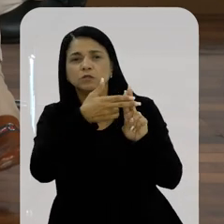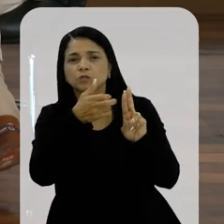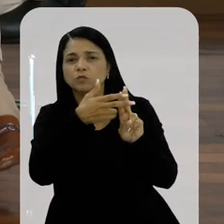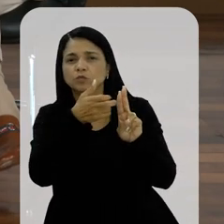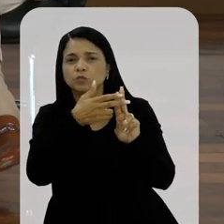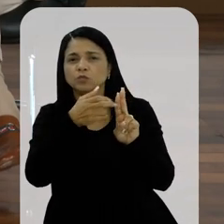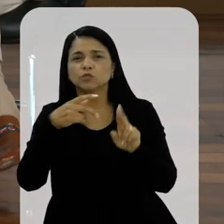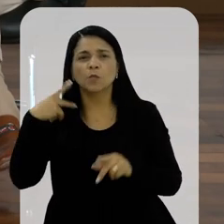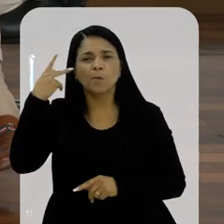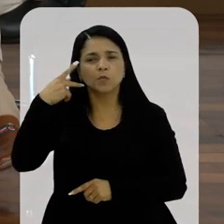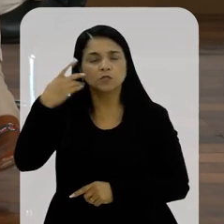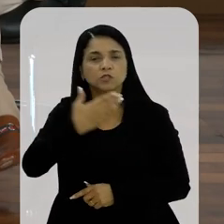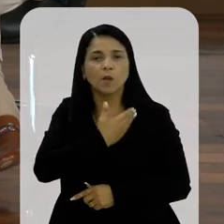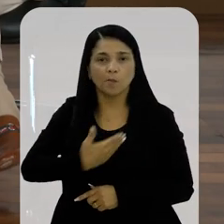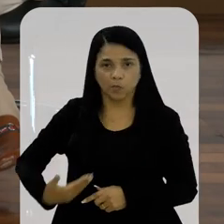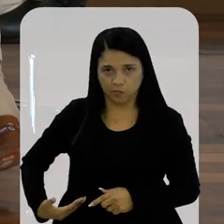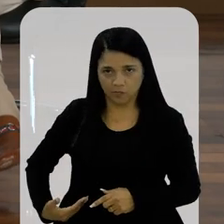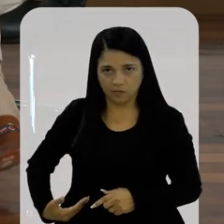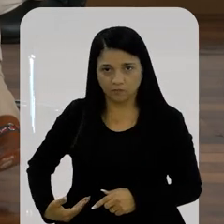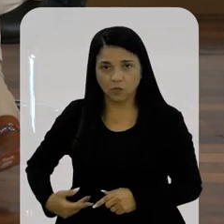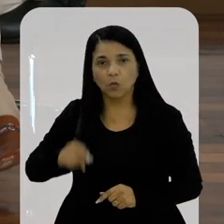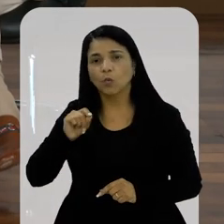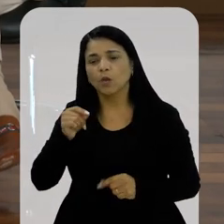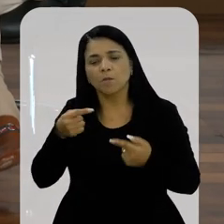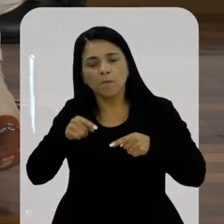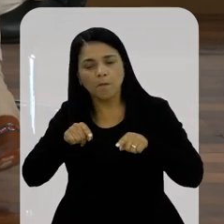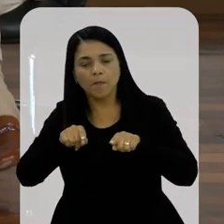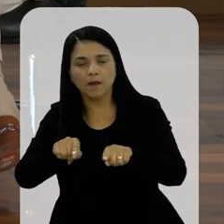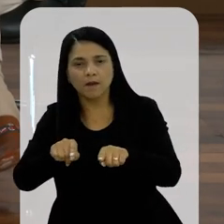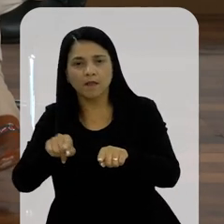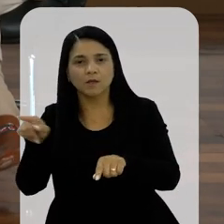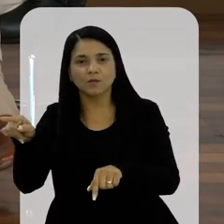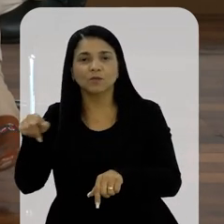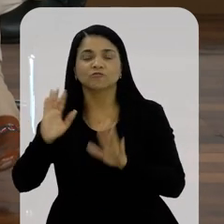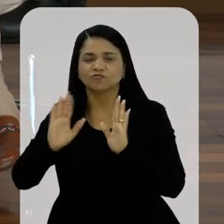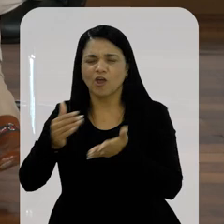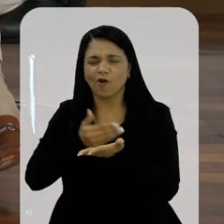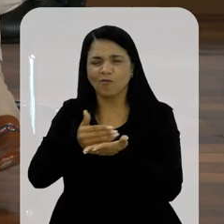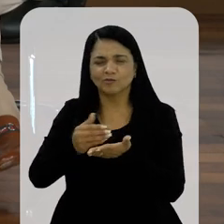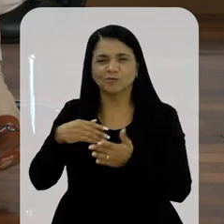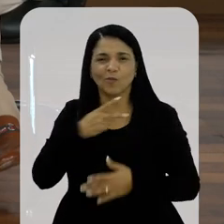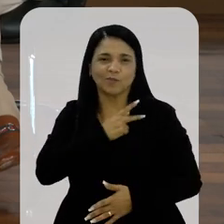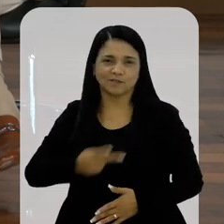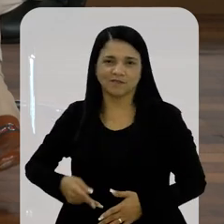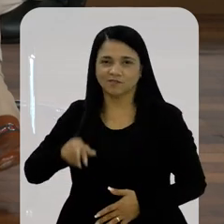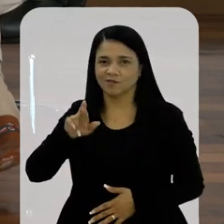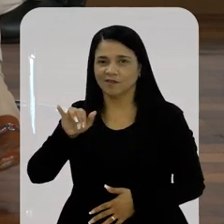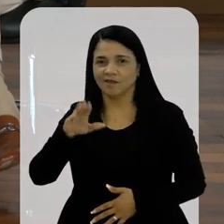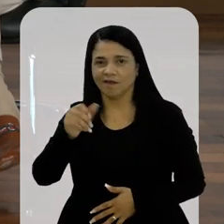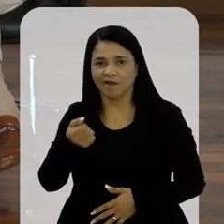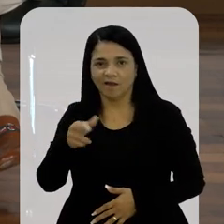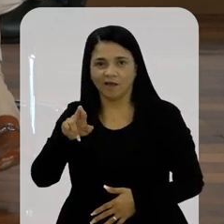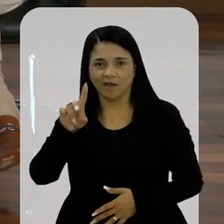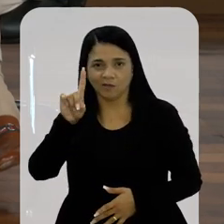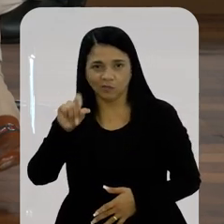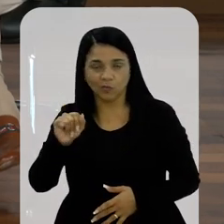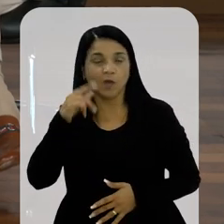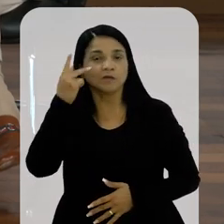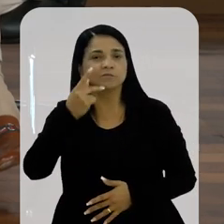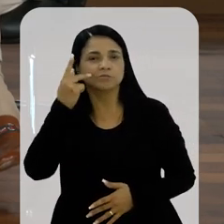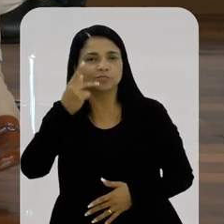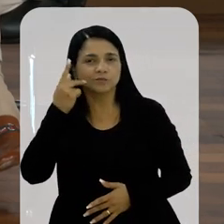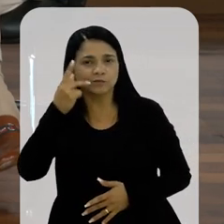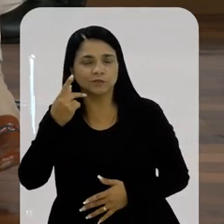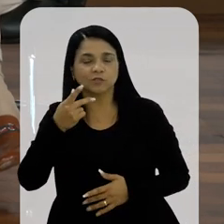significa o SUS enquanto política pública e fazendo um paralelo, como iniciou aqui já o presidente Ricardo, em